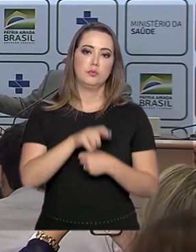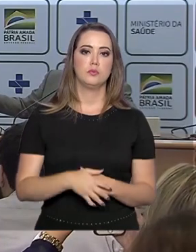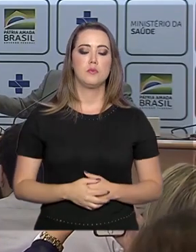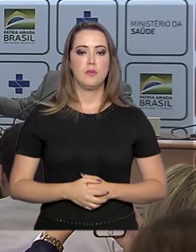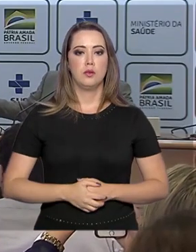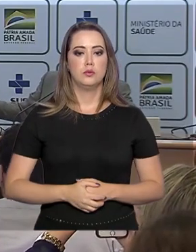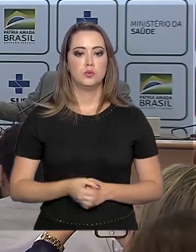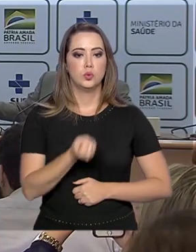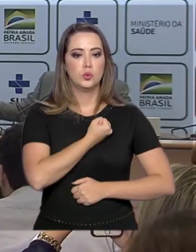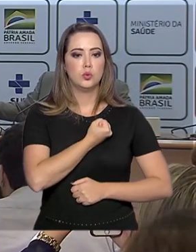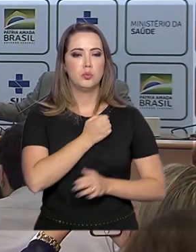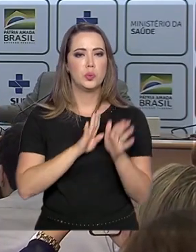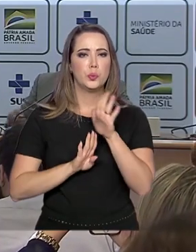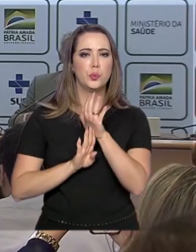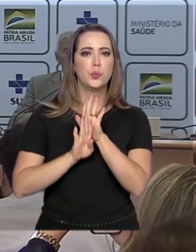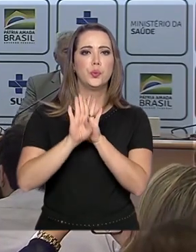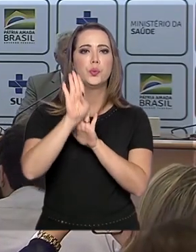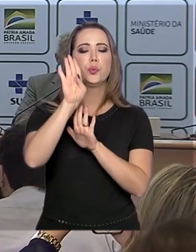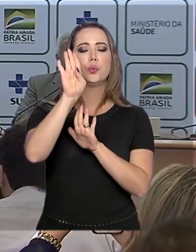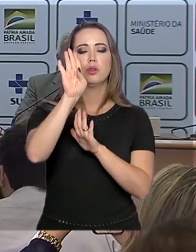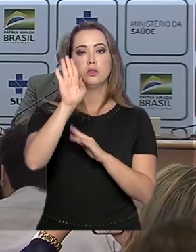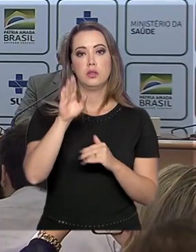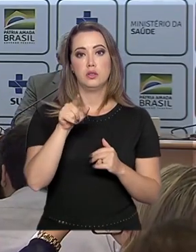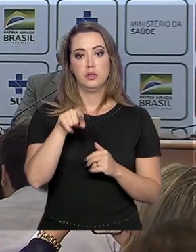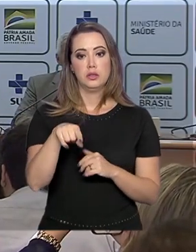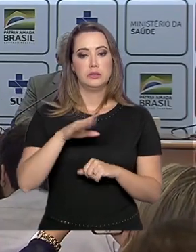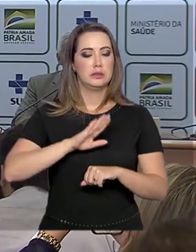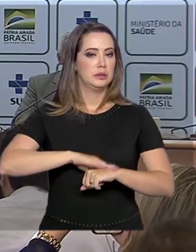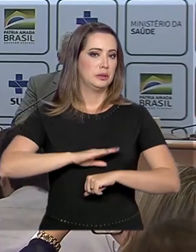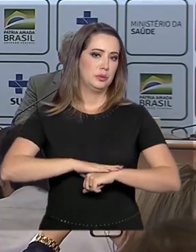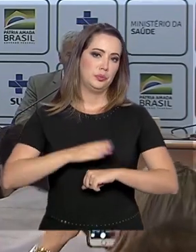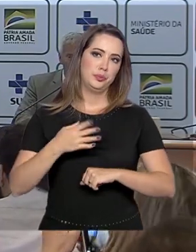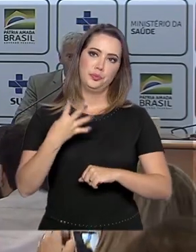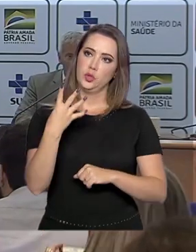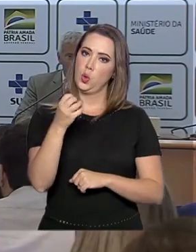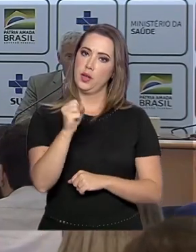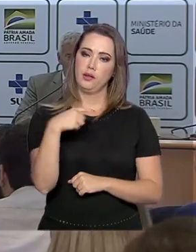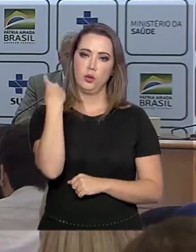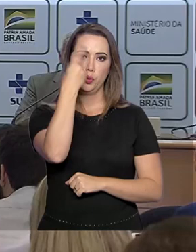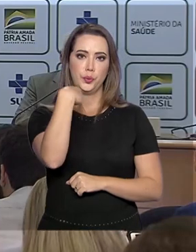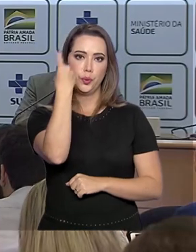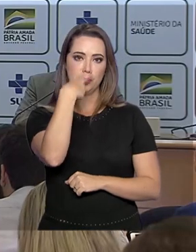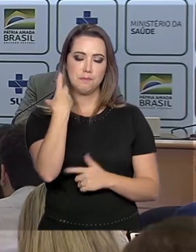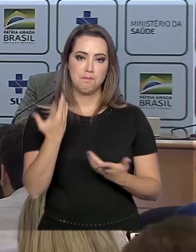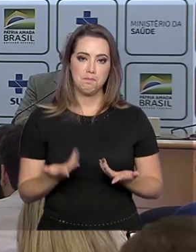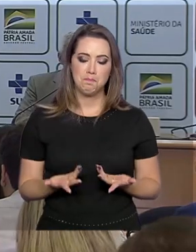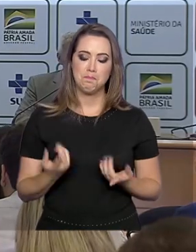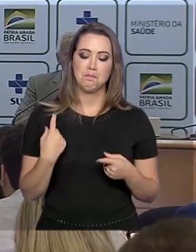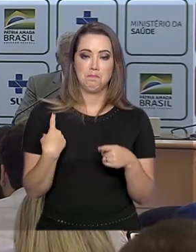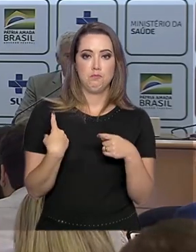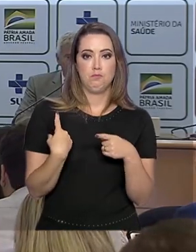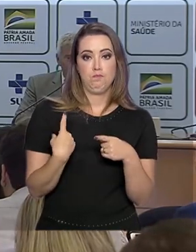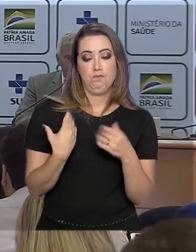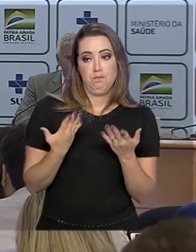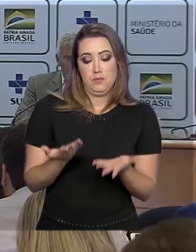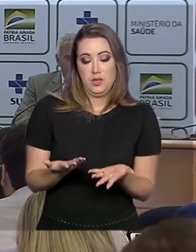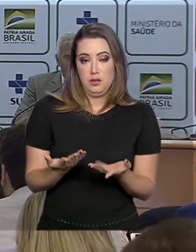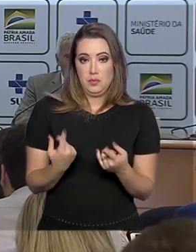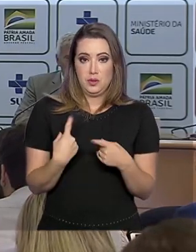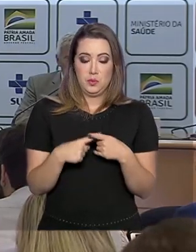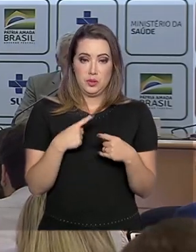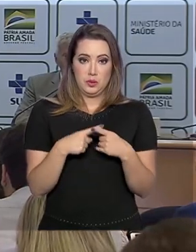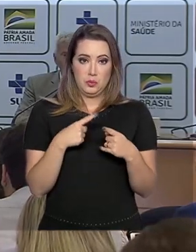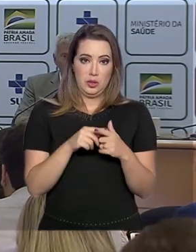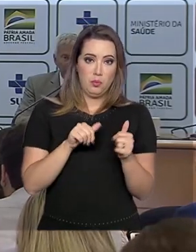número cresceu muito nessas últimas 48 horas. Evidentemente que isso se deve